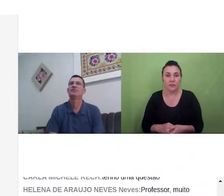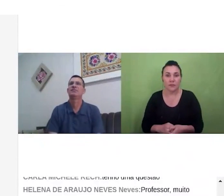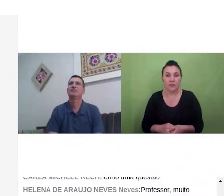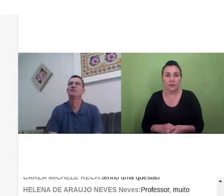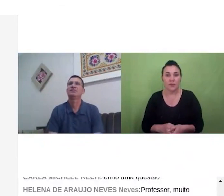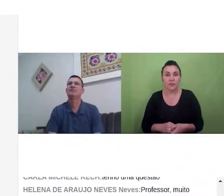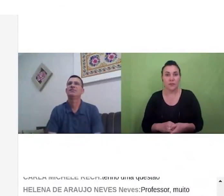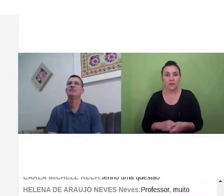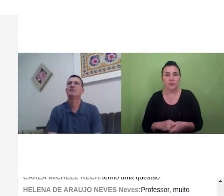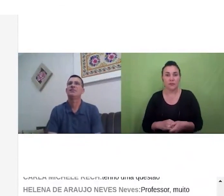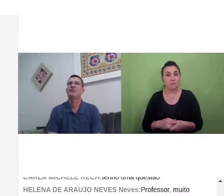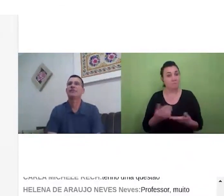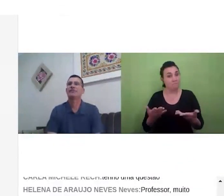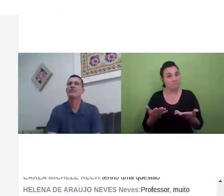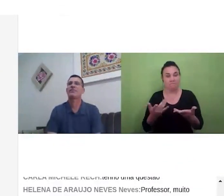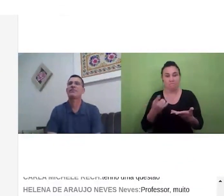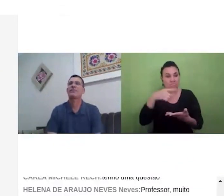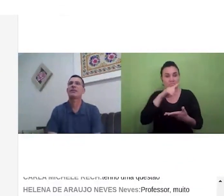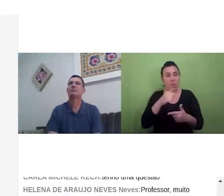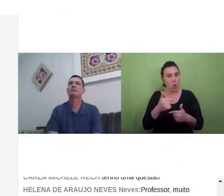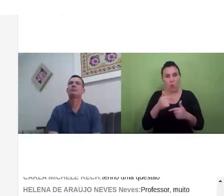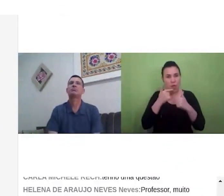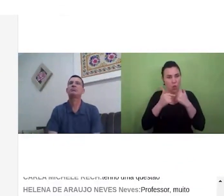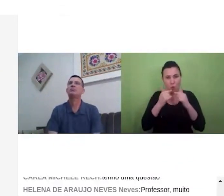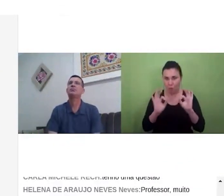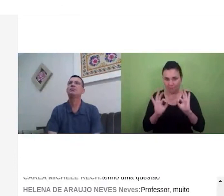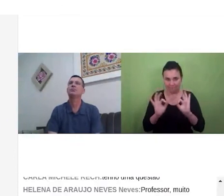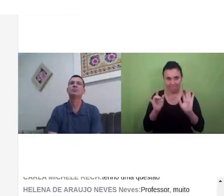o que parece o pessoal não tem mais perguntas né